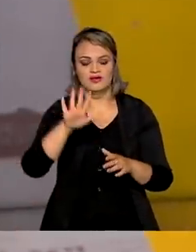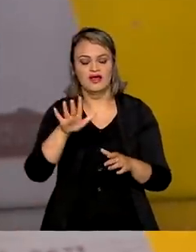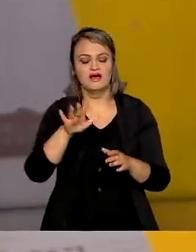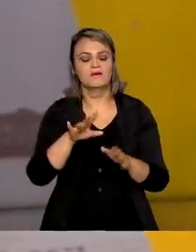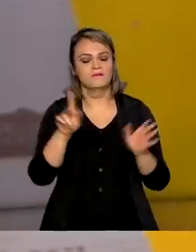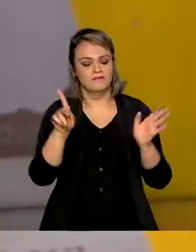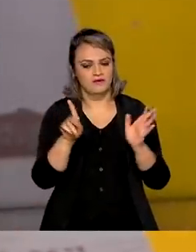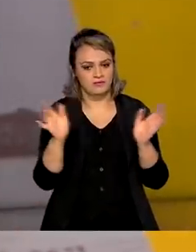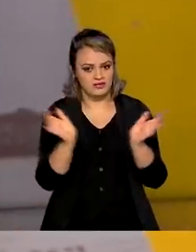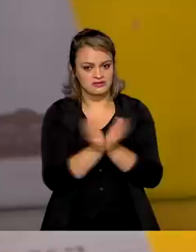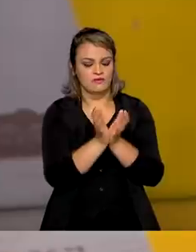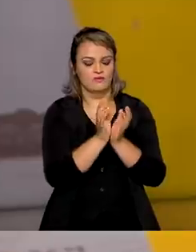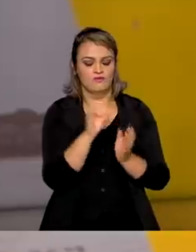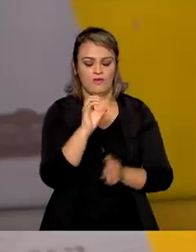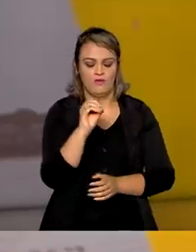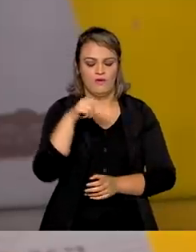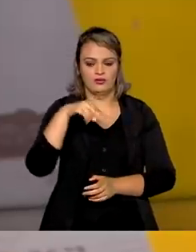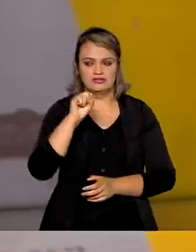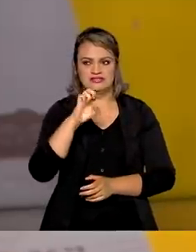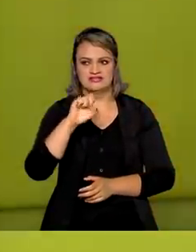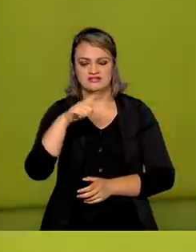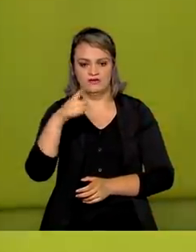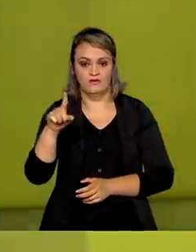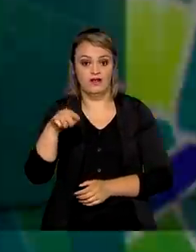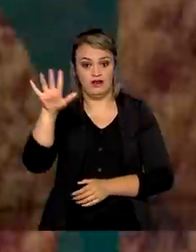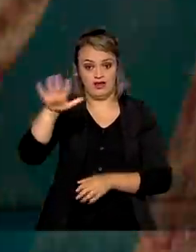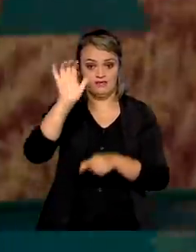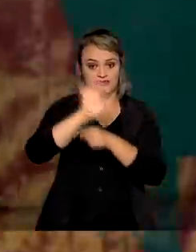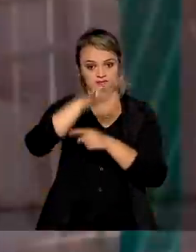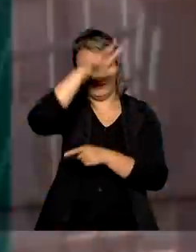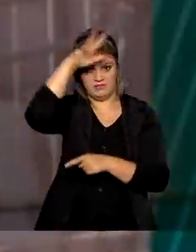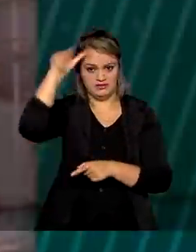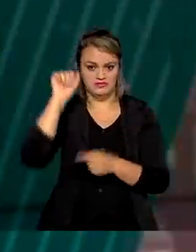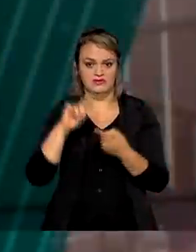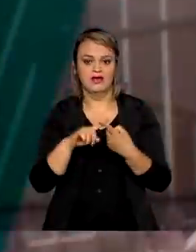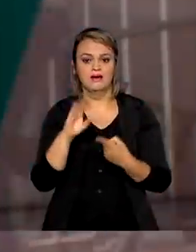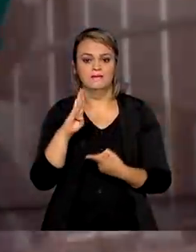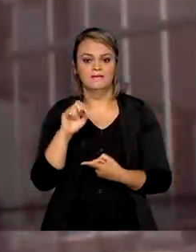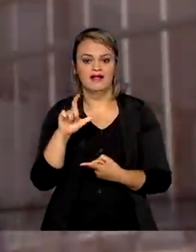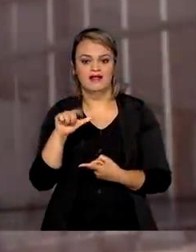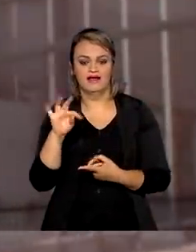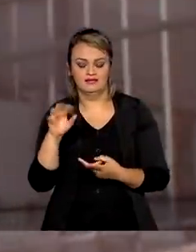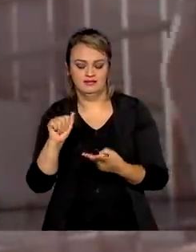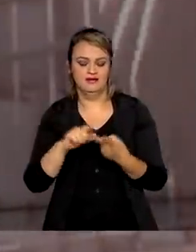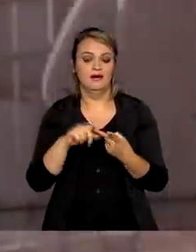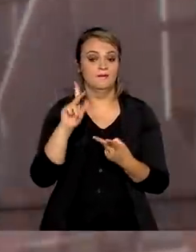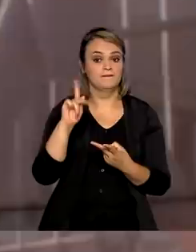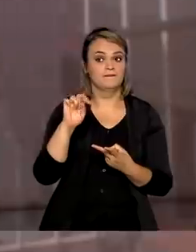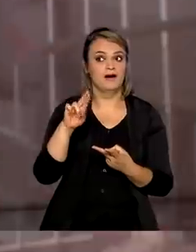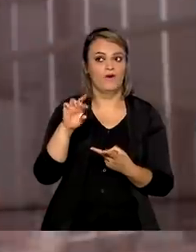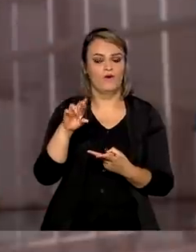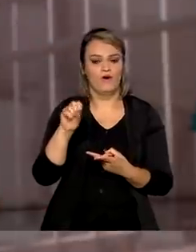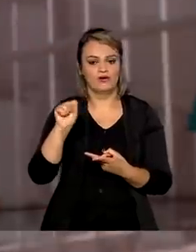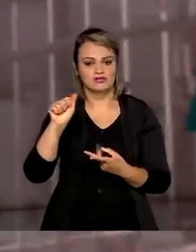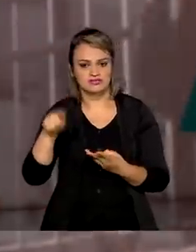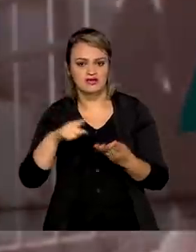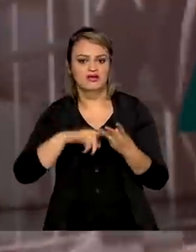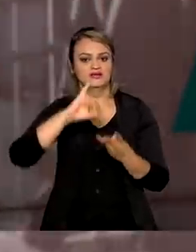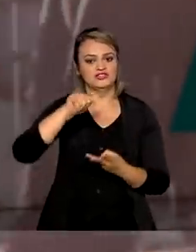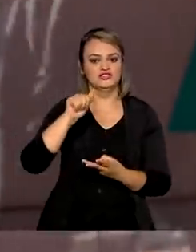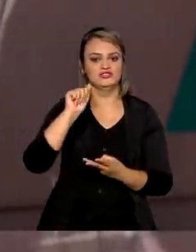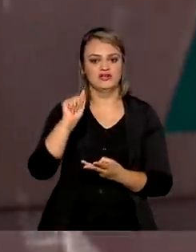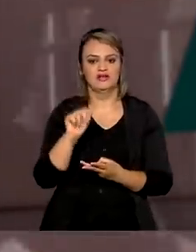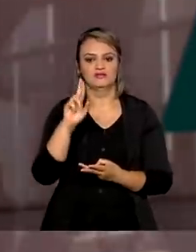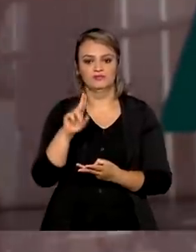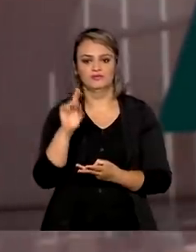concessão, dessa vez no Estado do Amazonas, a Abalata Tufari, a Pau Rosa e a Floresta de Jatuarana. O